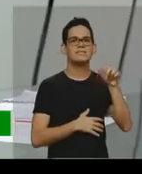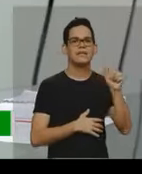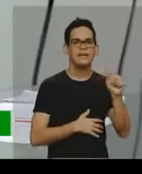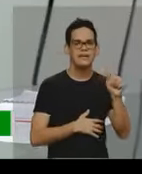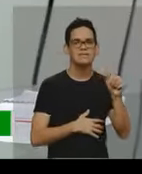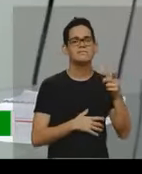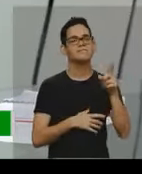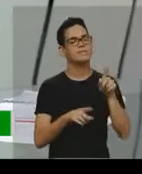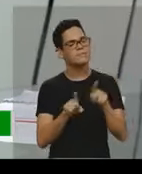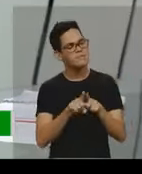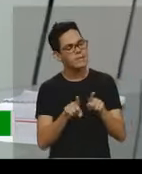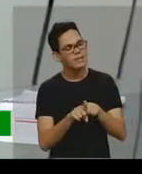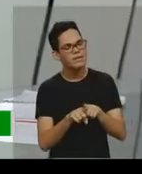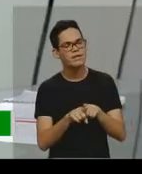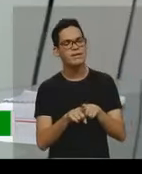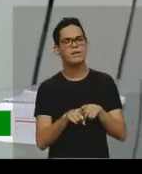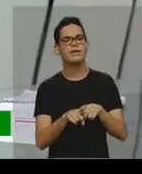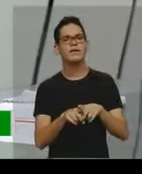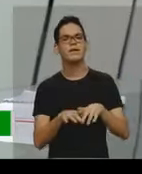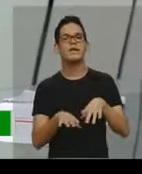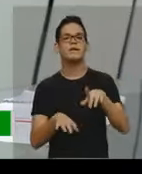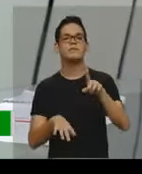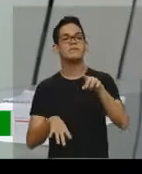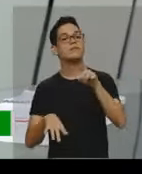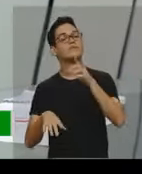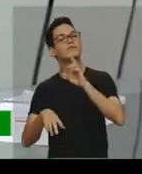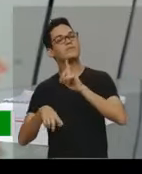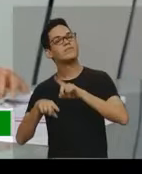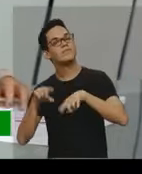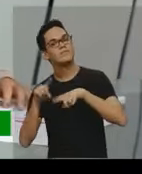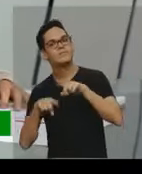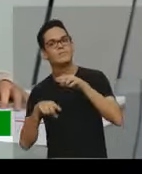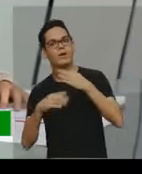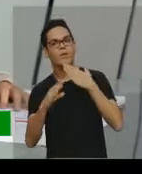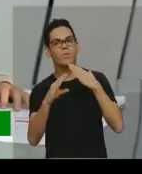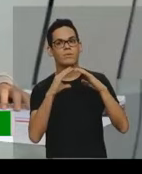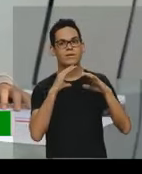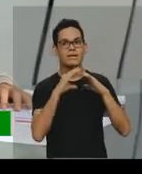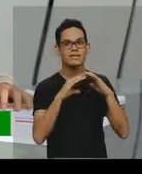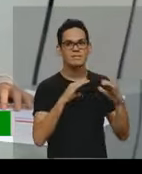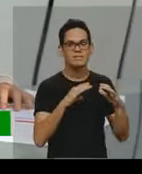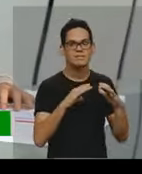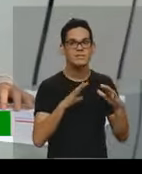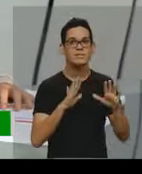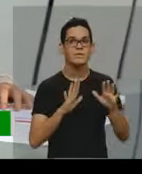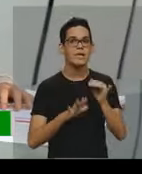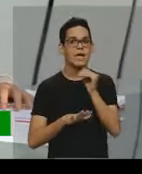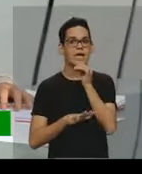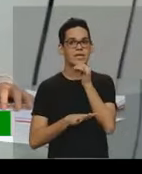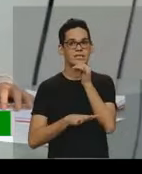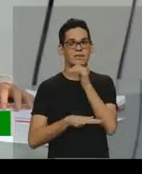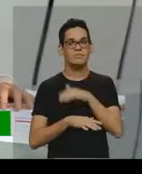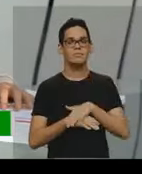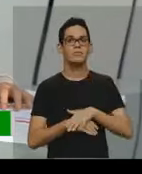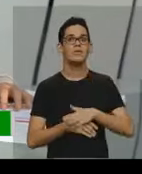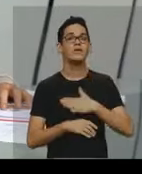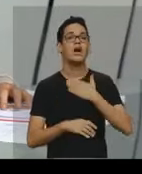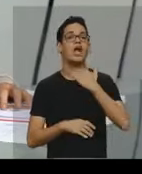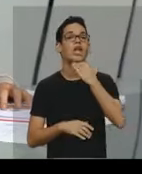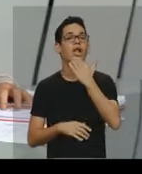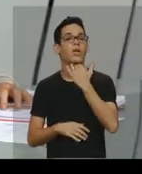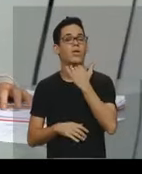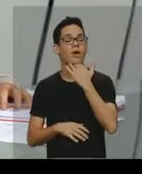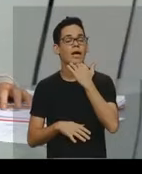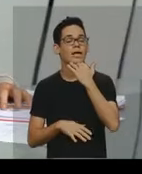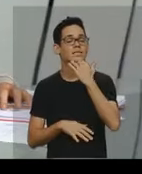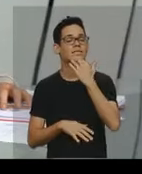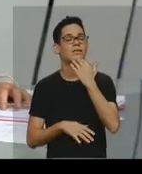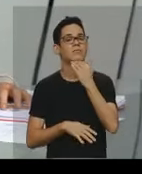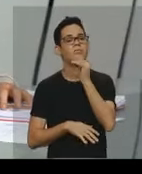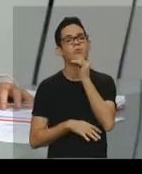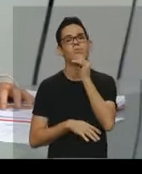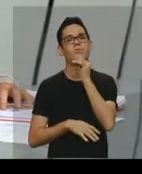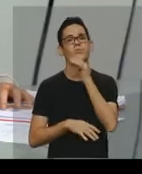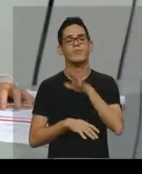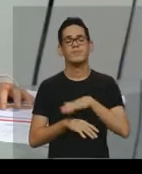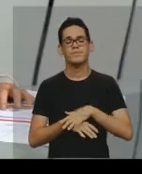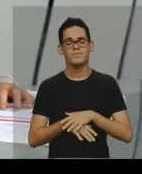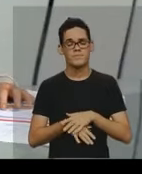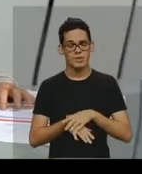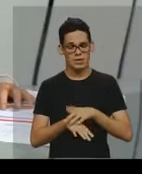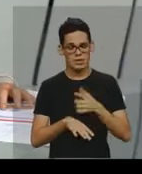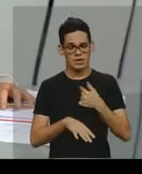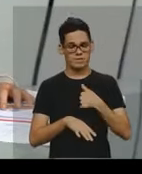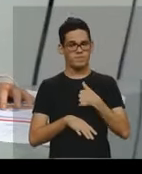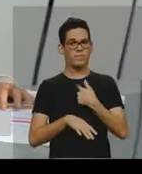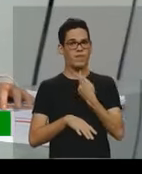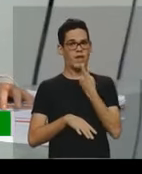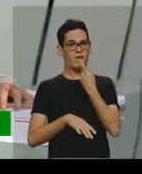que tem a metalinguagem, que é quando eu falei assim, não adianta o emissor falar, por exemplo,